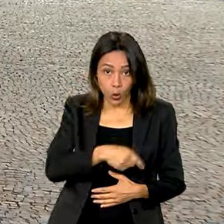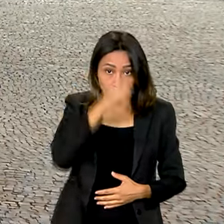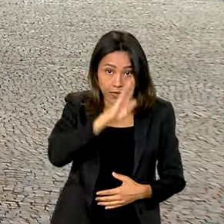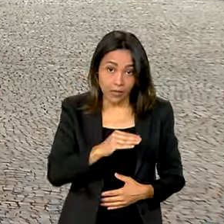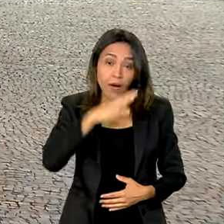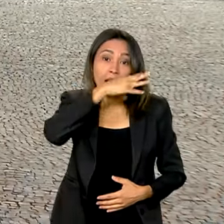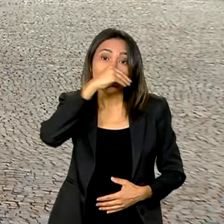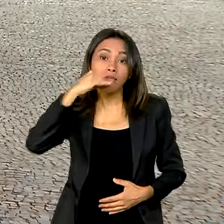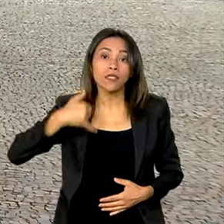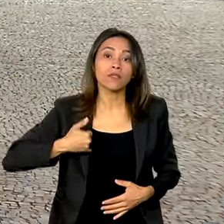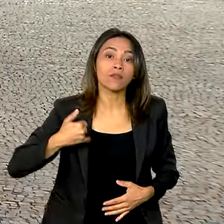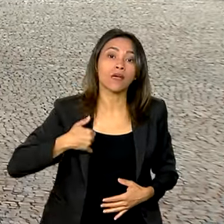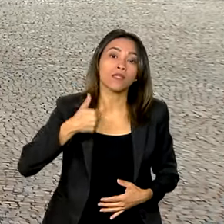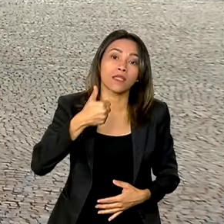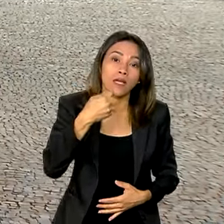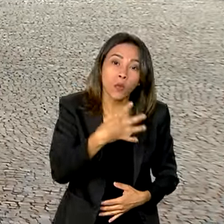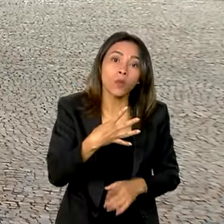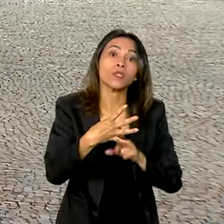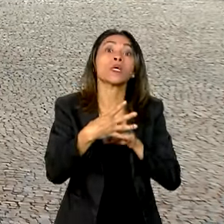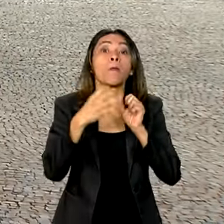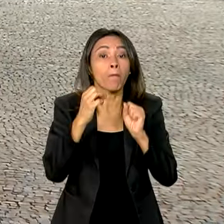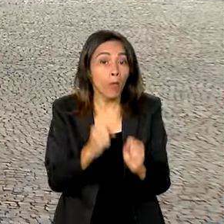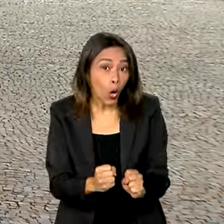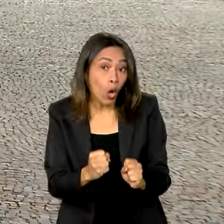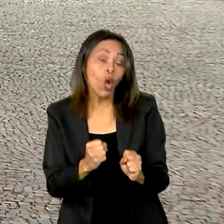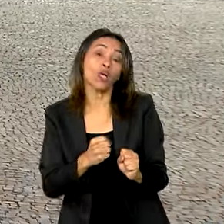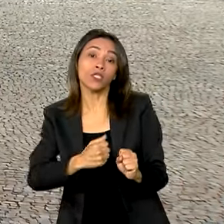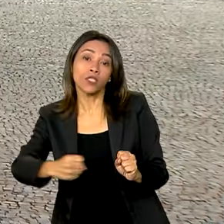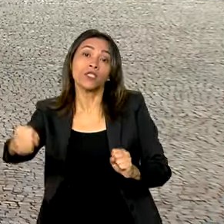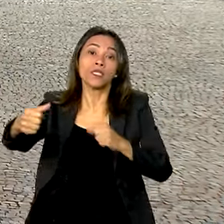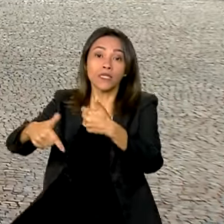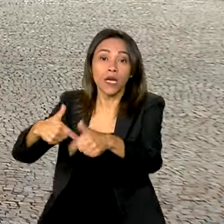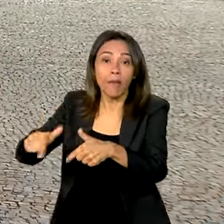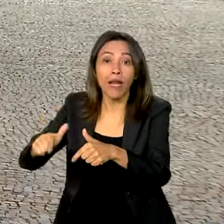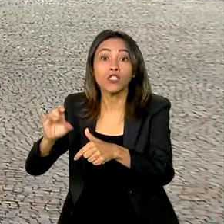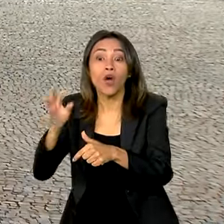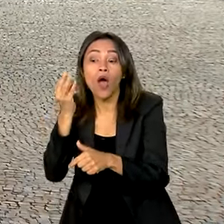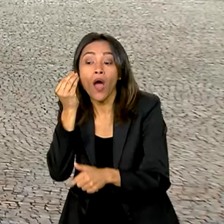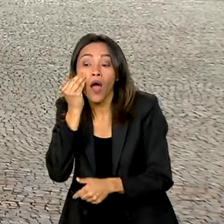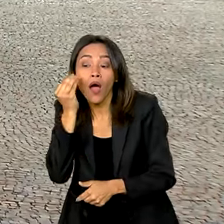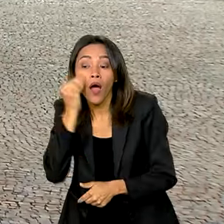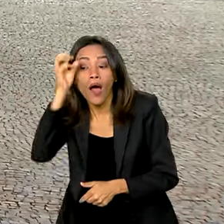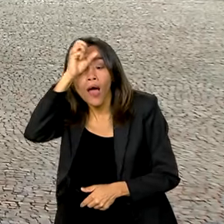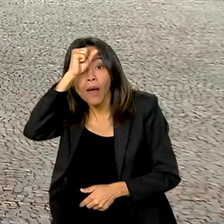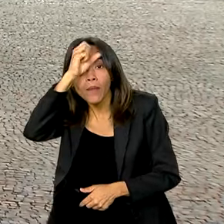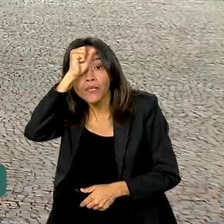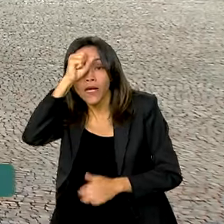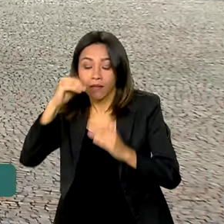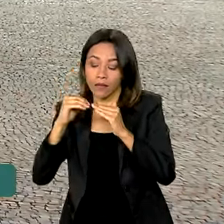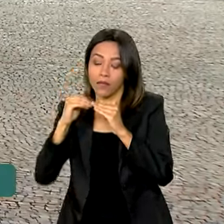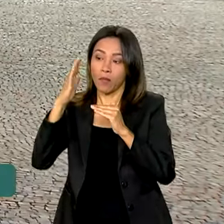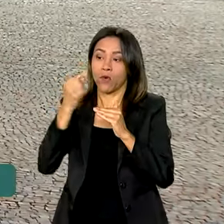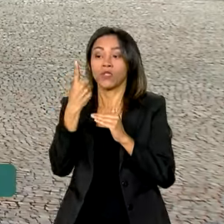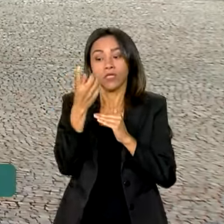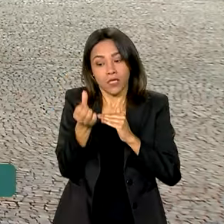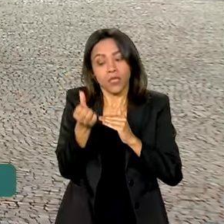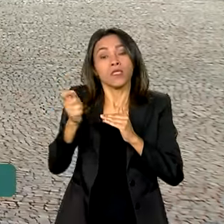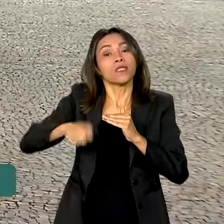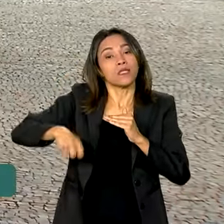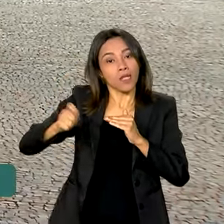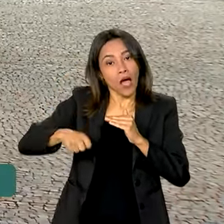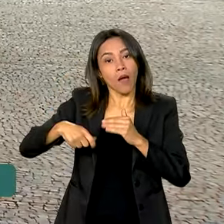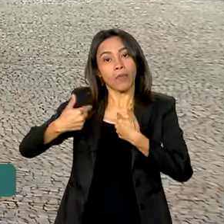14 anos de idade podem trabalhar na condição de menor aprendiz. A partir dos 16, é possível exercer uma função